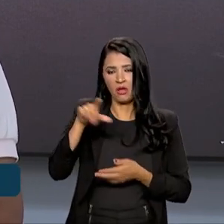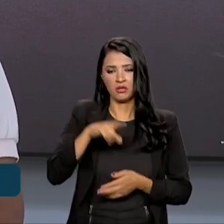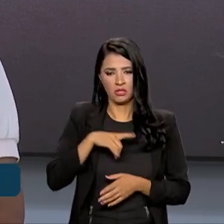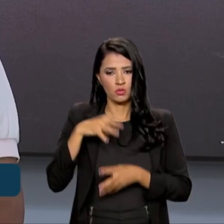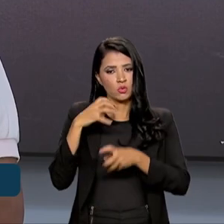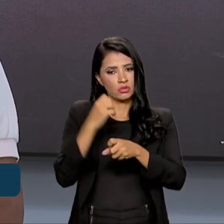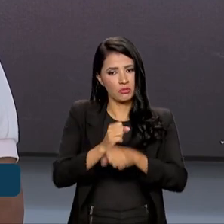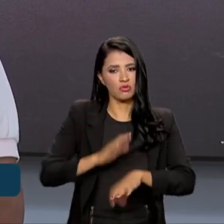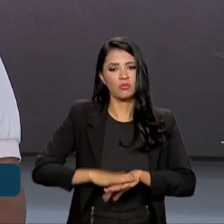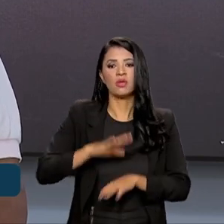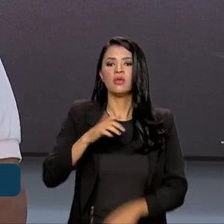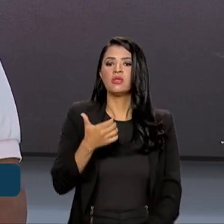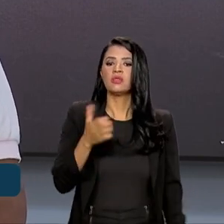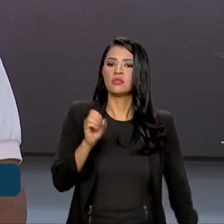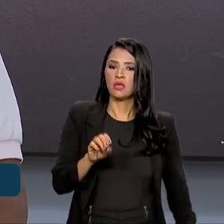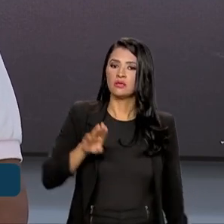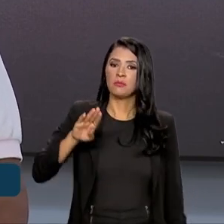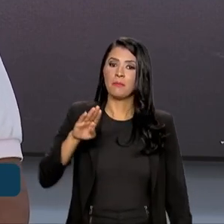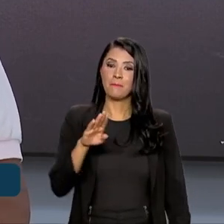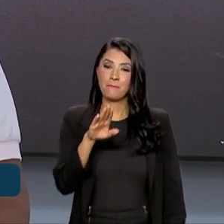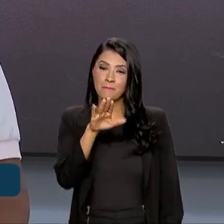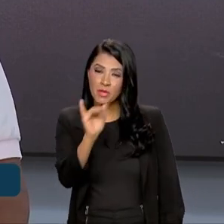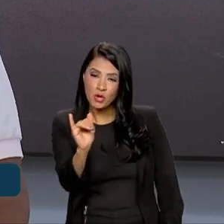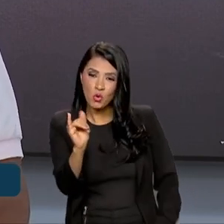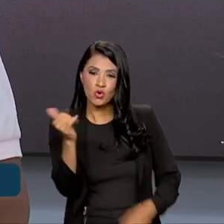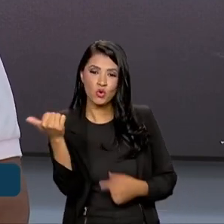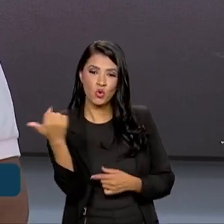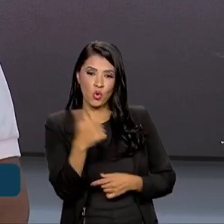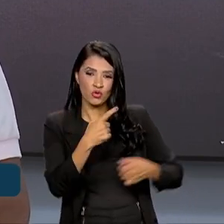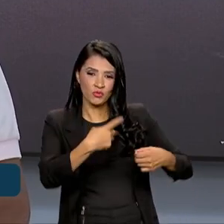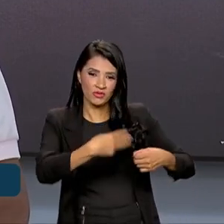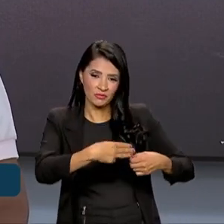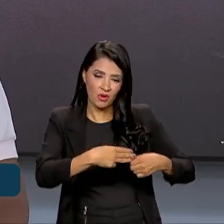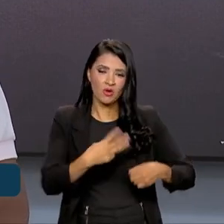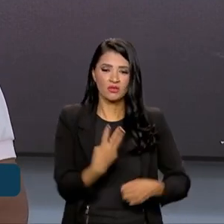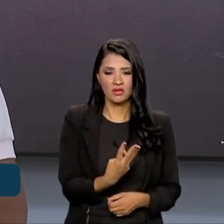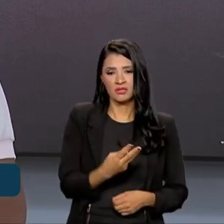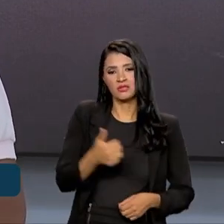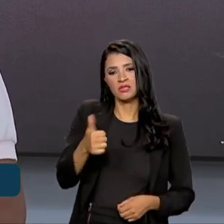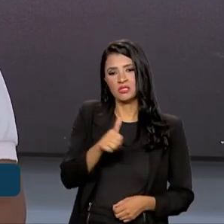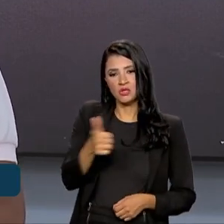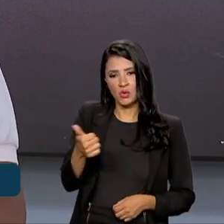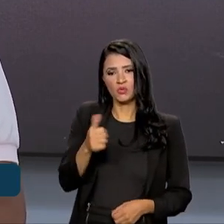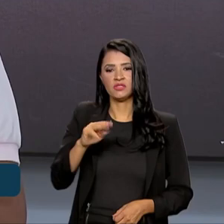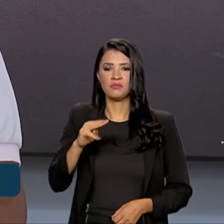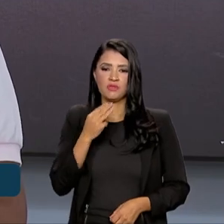mais de 10 bilhões contra um orçamento municipal de 311 milhões, que é Parintins.